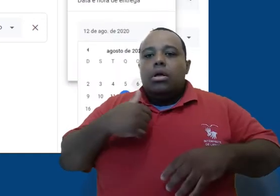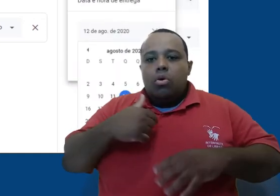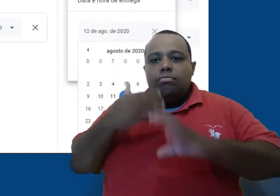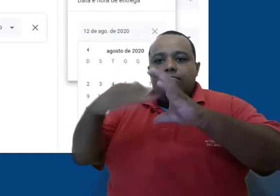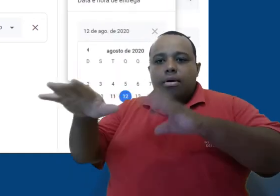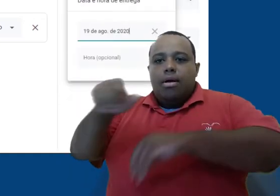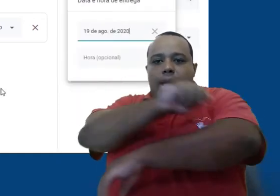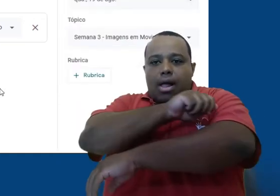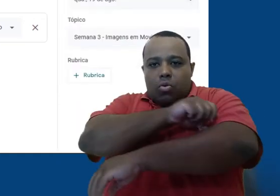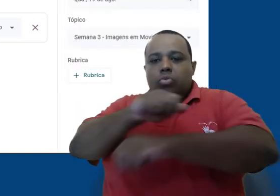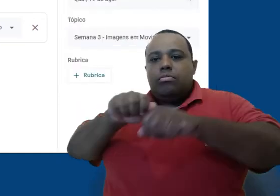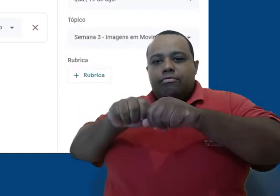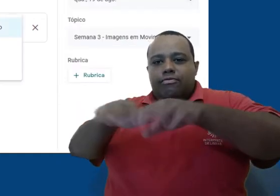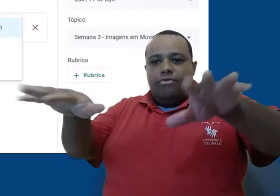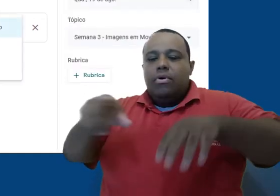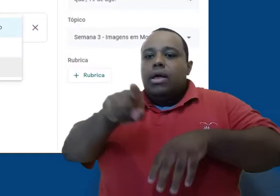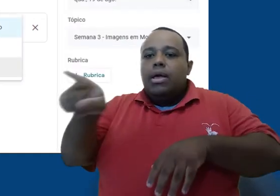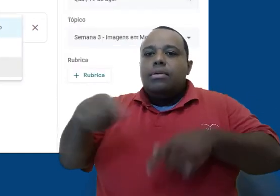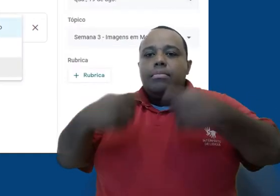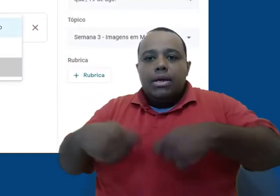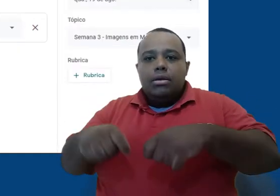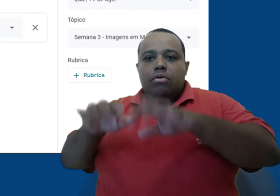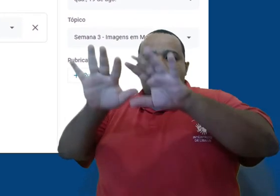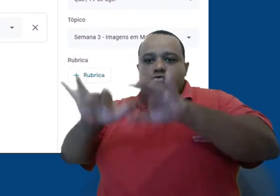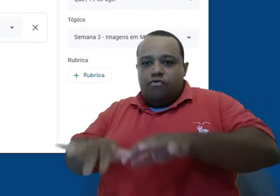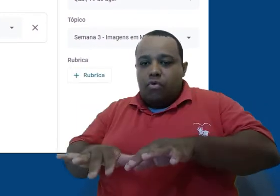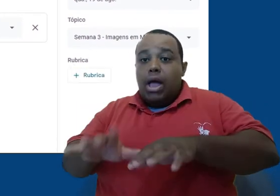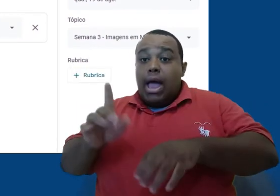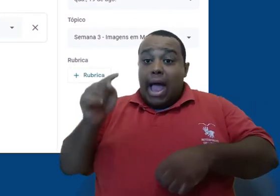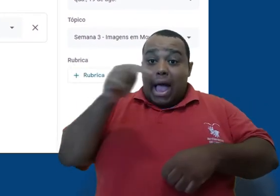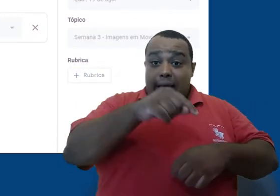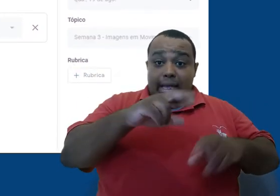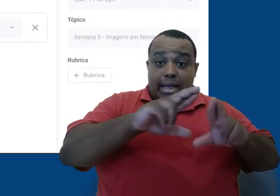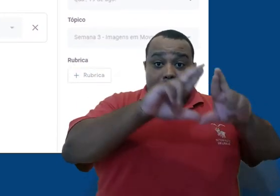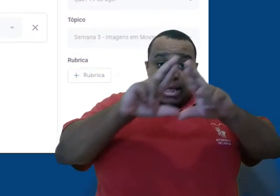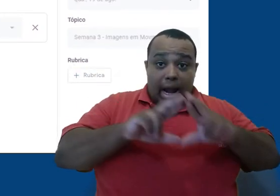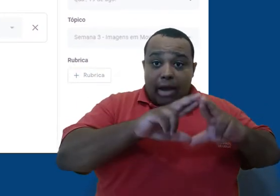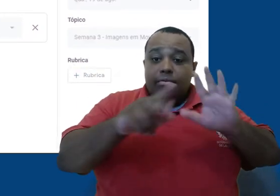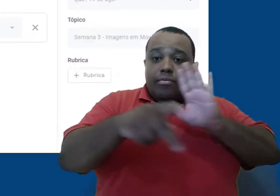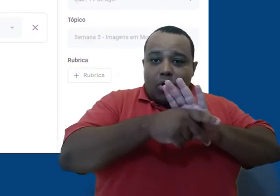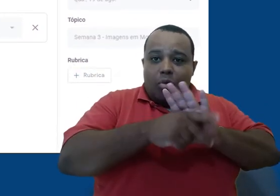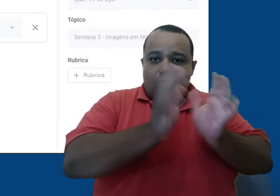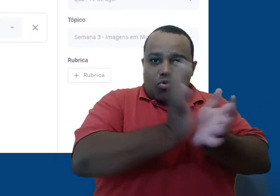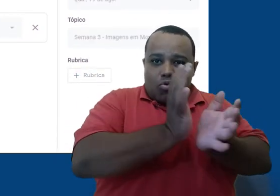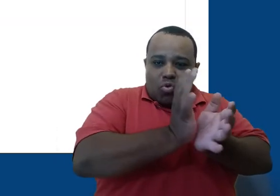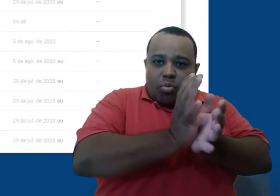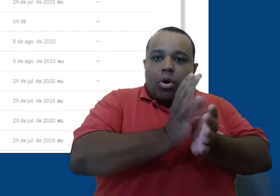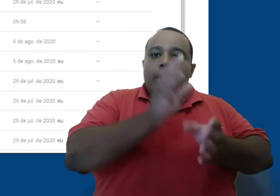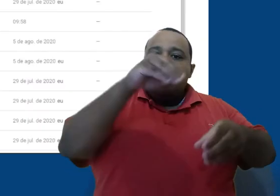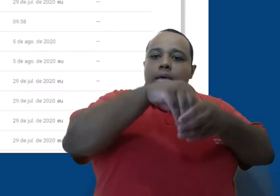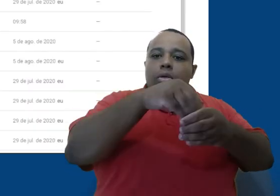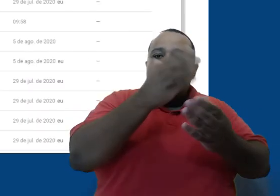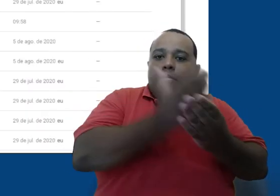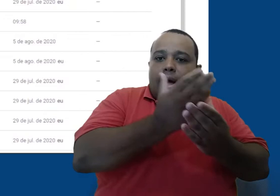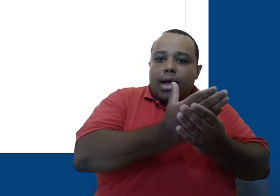atribuo um trabalho aos alunos com o arquivo editável no Docs, por exemplo, e formos até o Drive da turma e clicarmos na pasta daquela atividade,